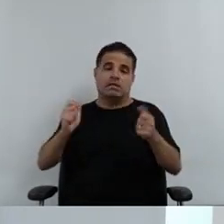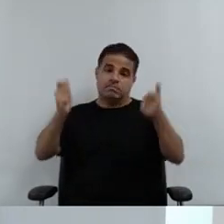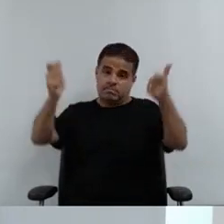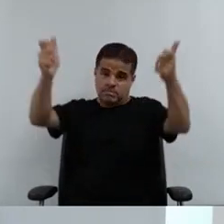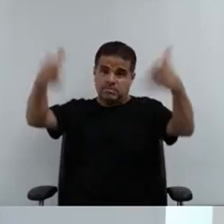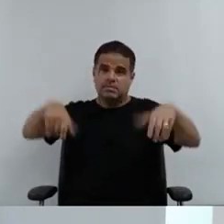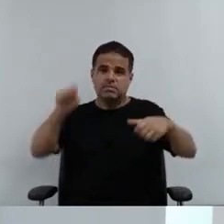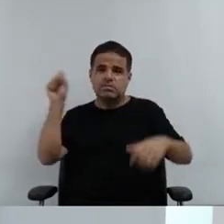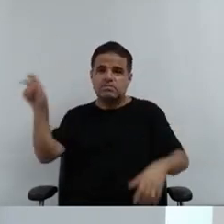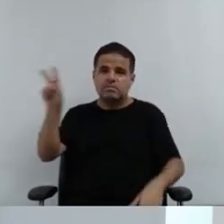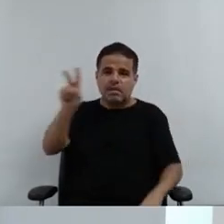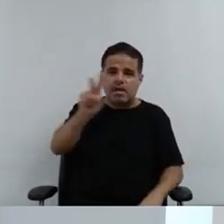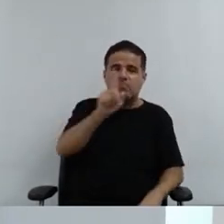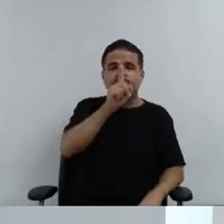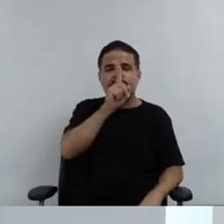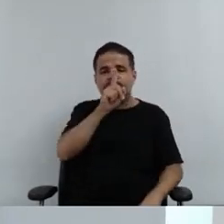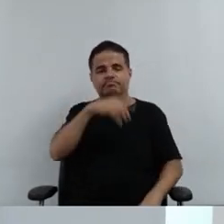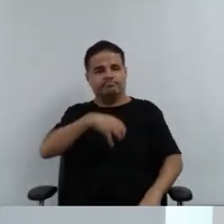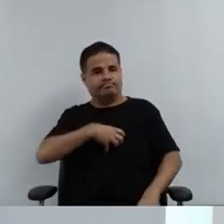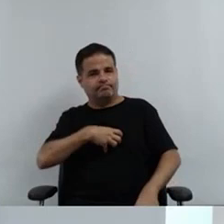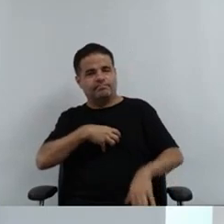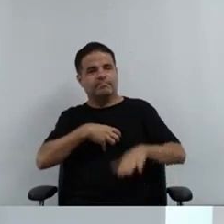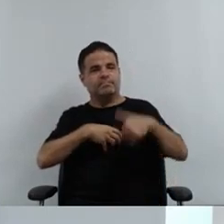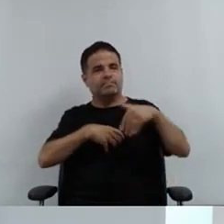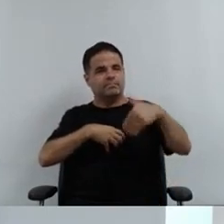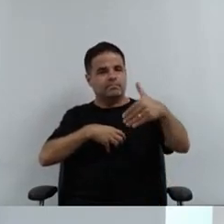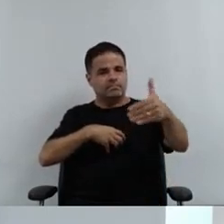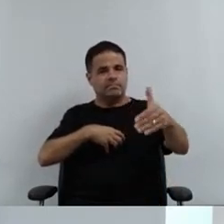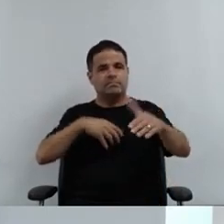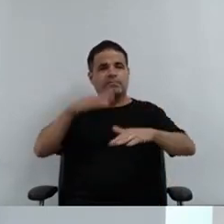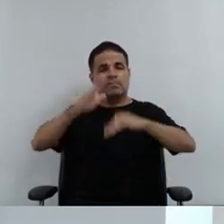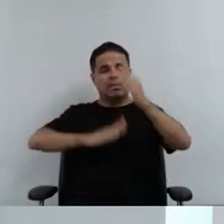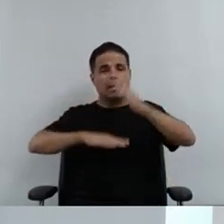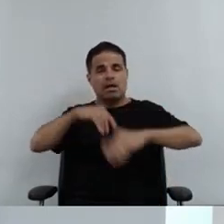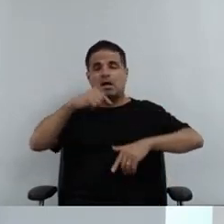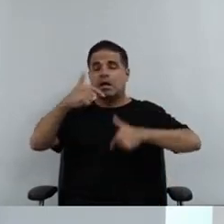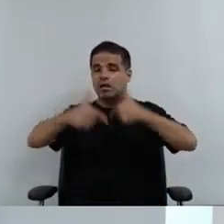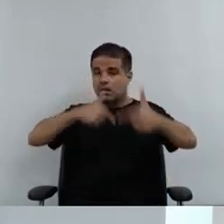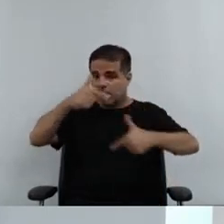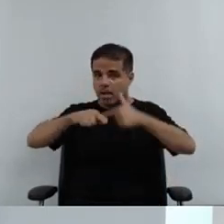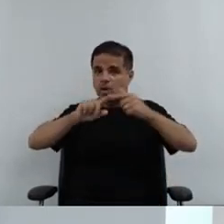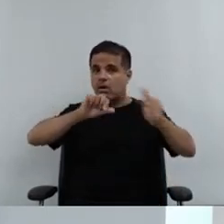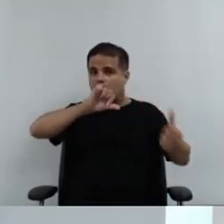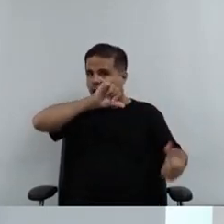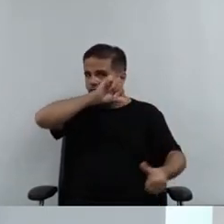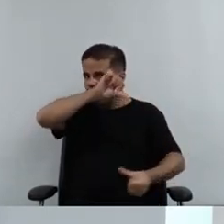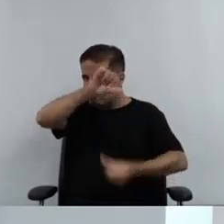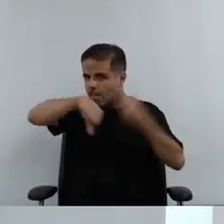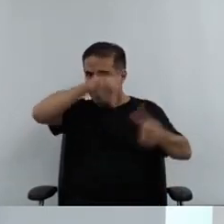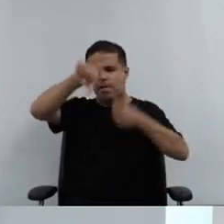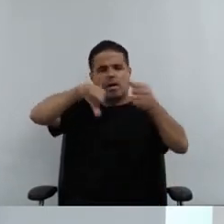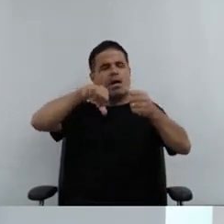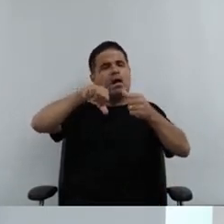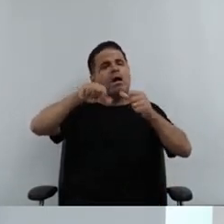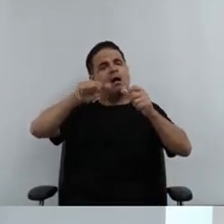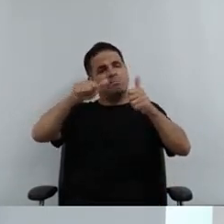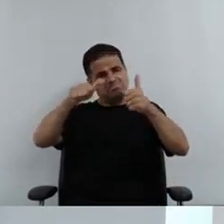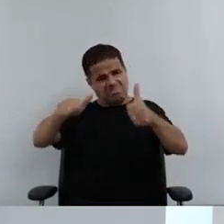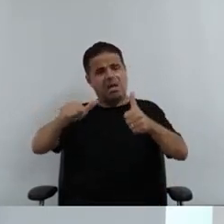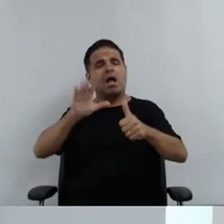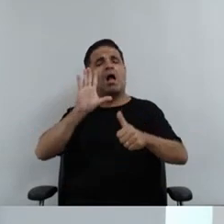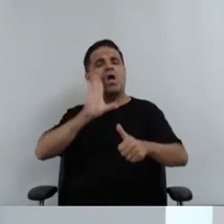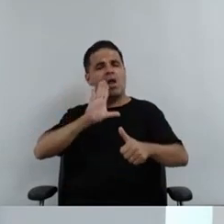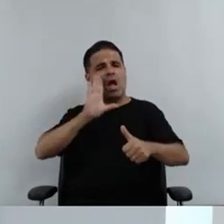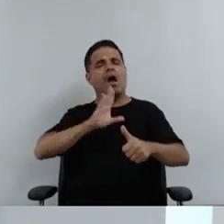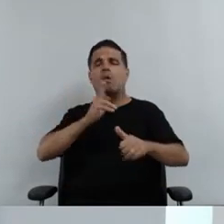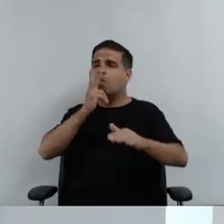pô, a gente veio sempre quietinho, quieto, e na hora que for fazer, ele se transformou. Então, é muito bacana isso, eu acho